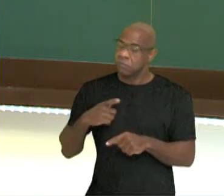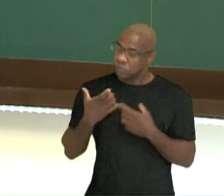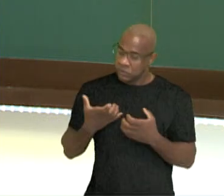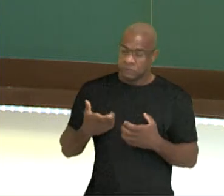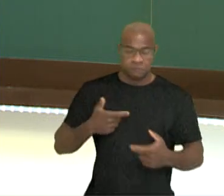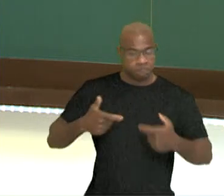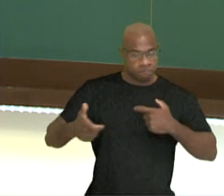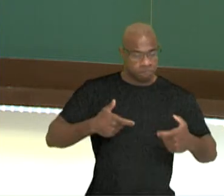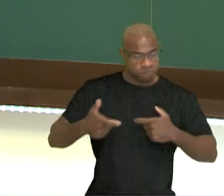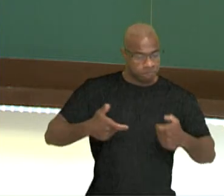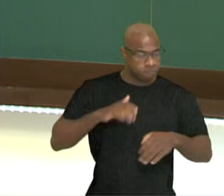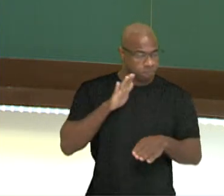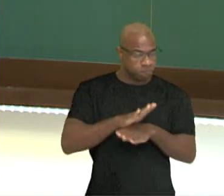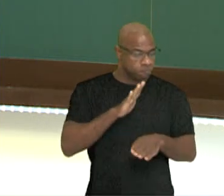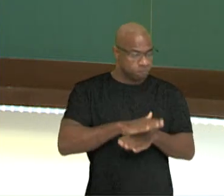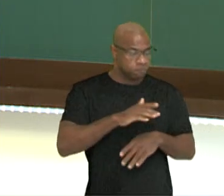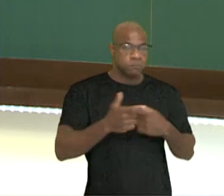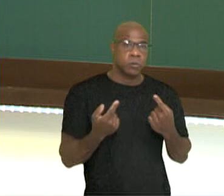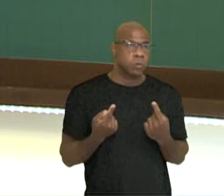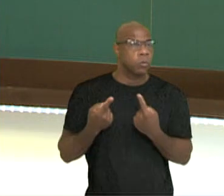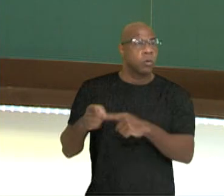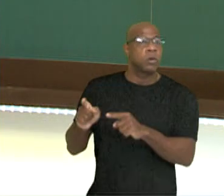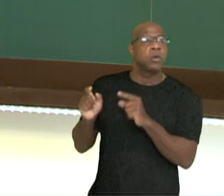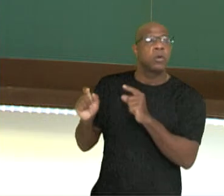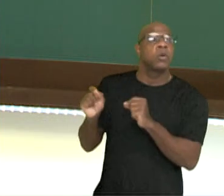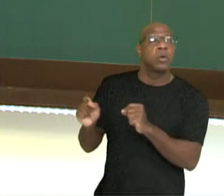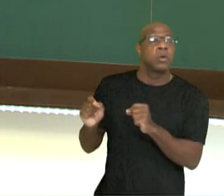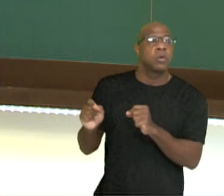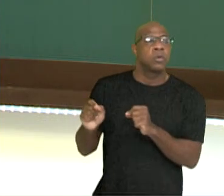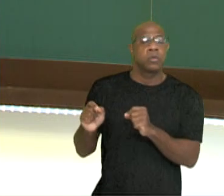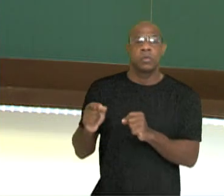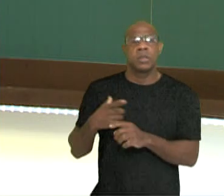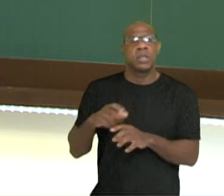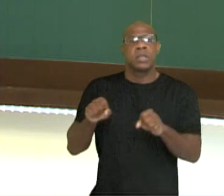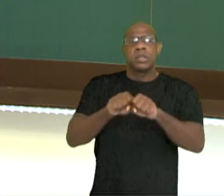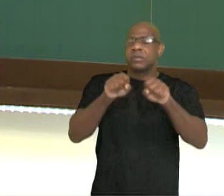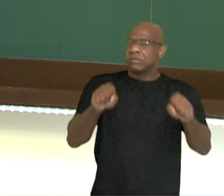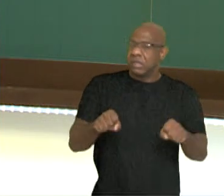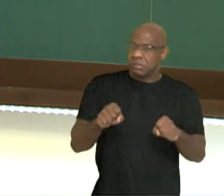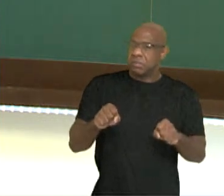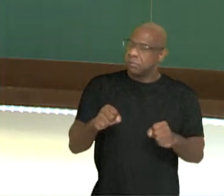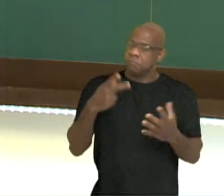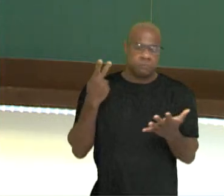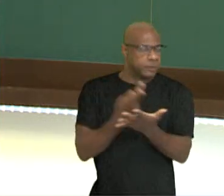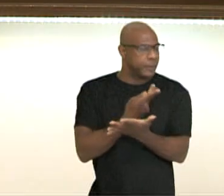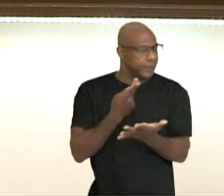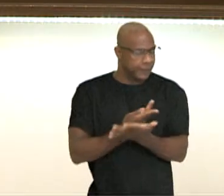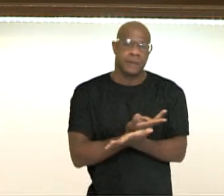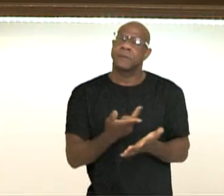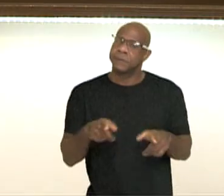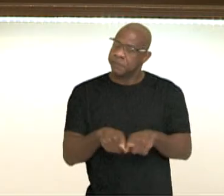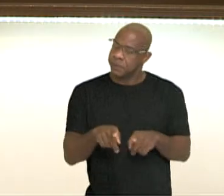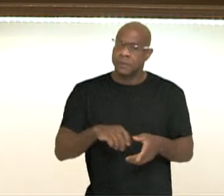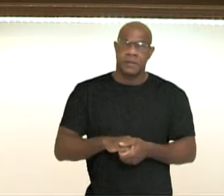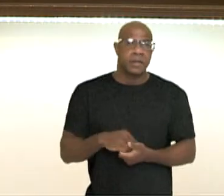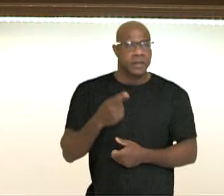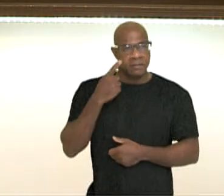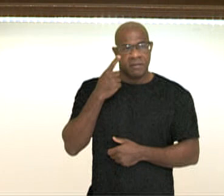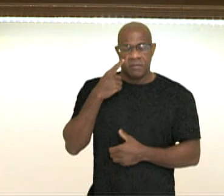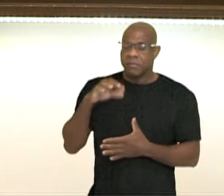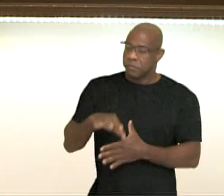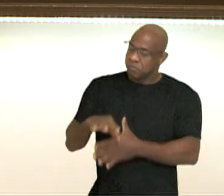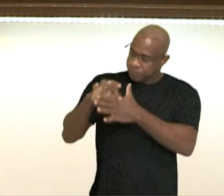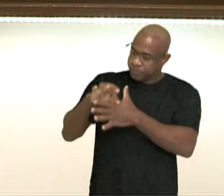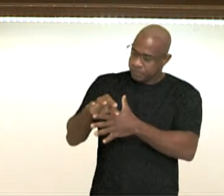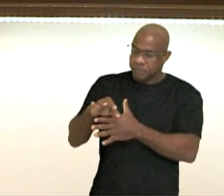rebelião contra esse modelo escravagista e aí a gente vai ver que ele vai comandar